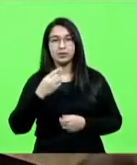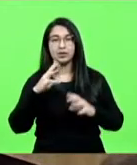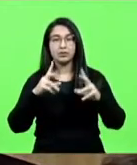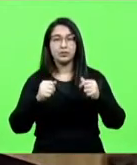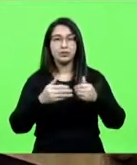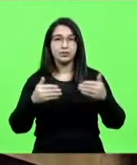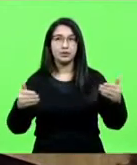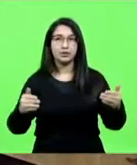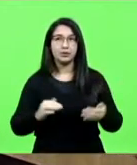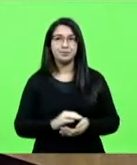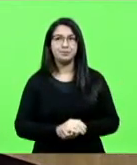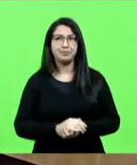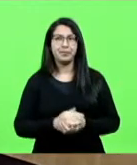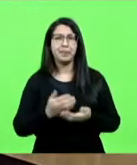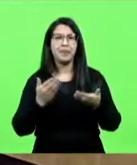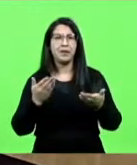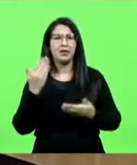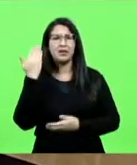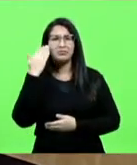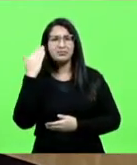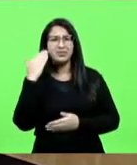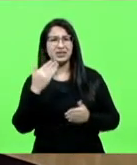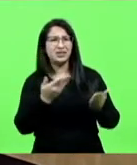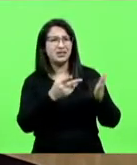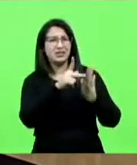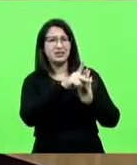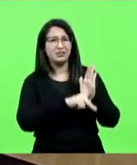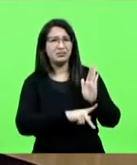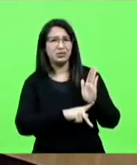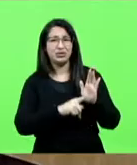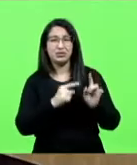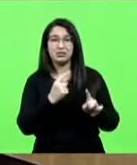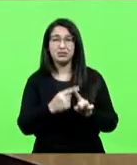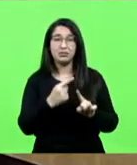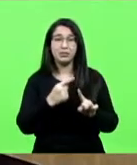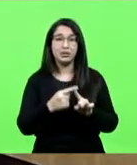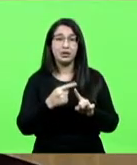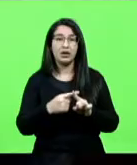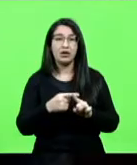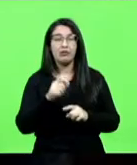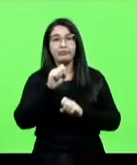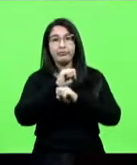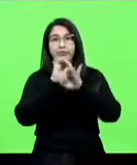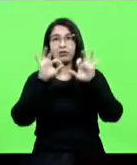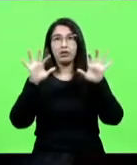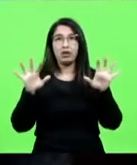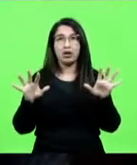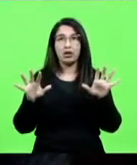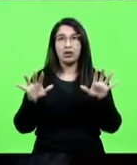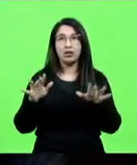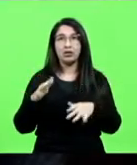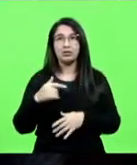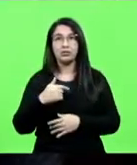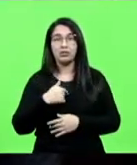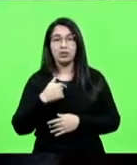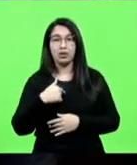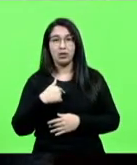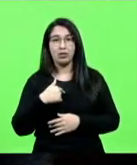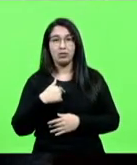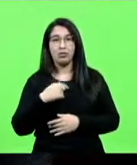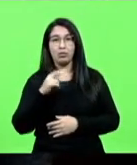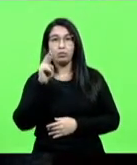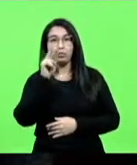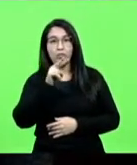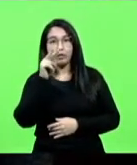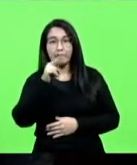Eu quero entender um pouco melhor esse projeto, deputado Sargento Lima, porque eu, evidentemente, que não acompanhei ele do início.